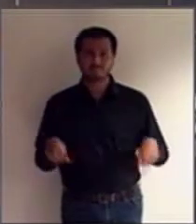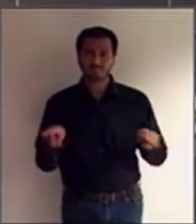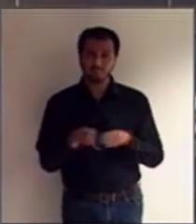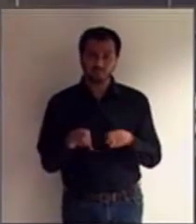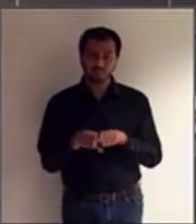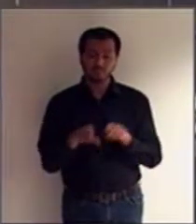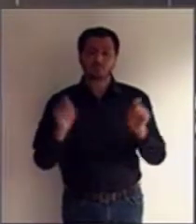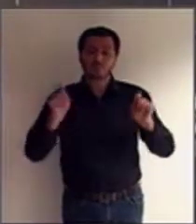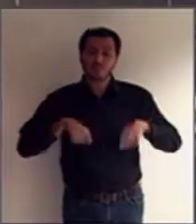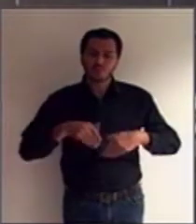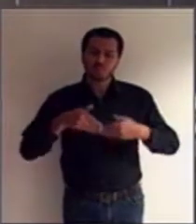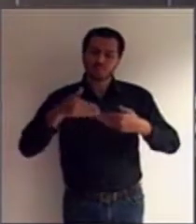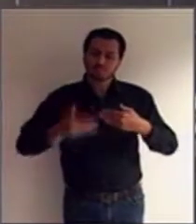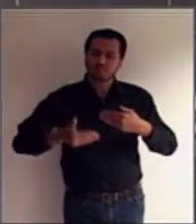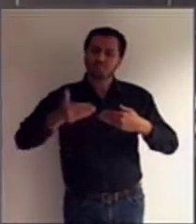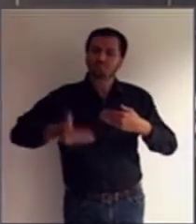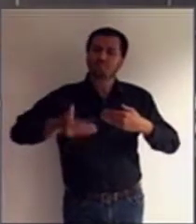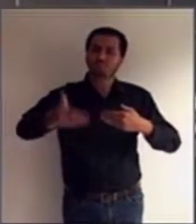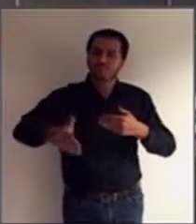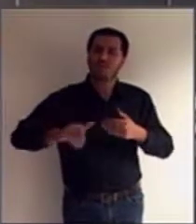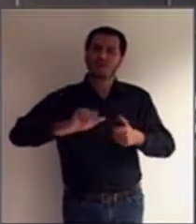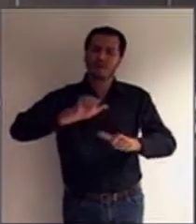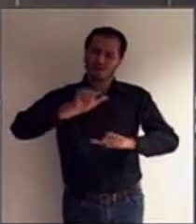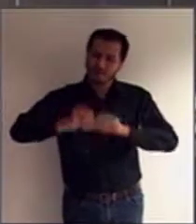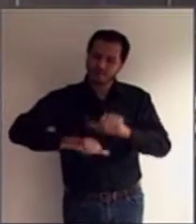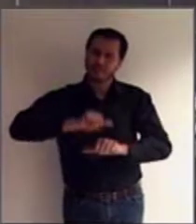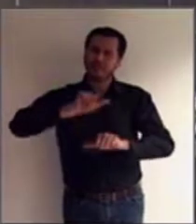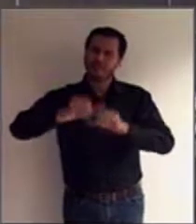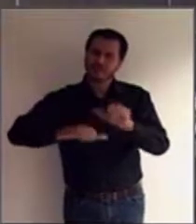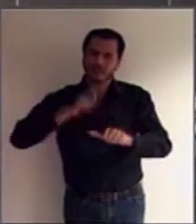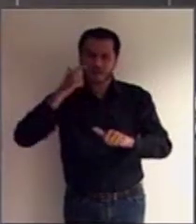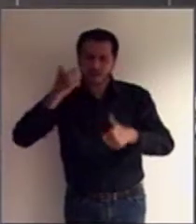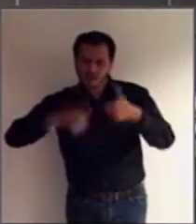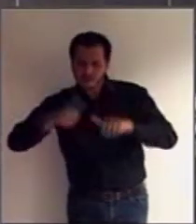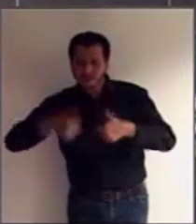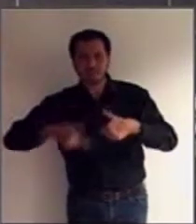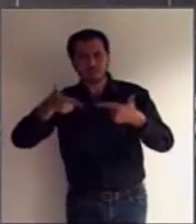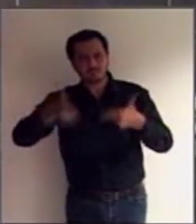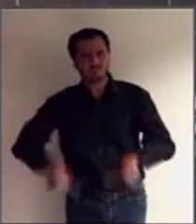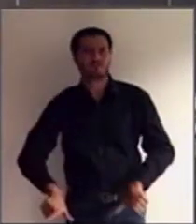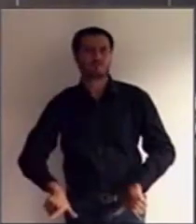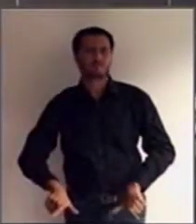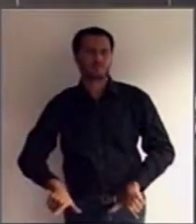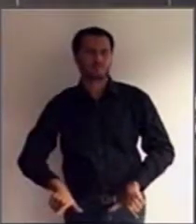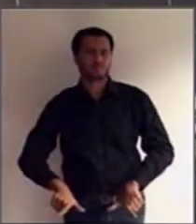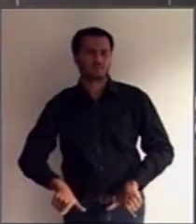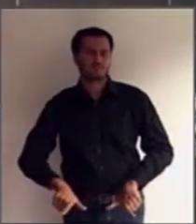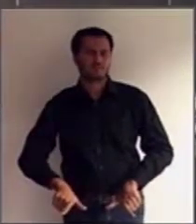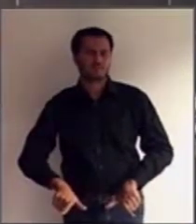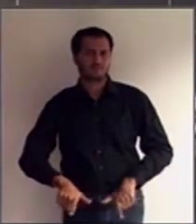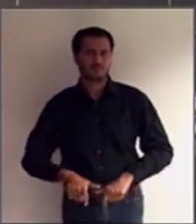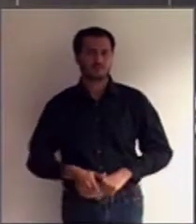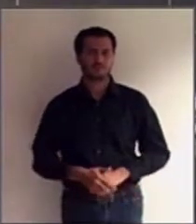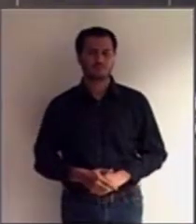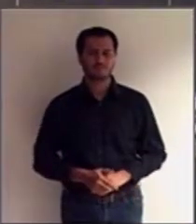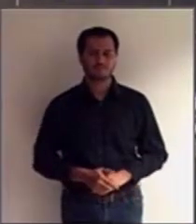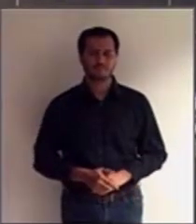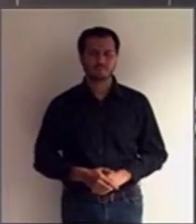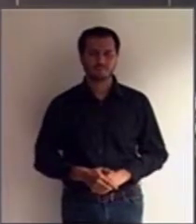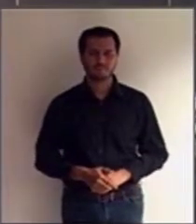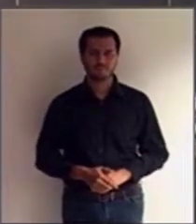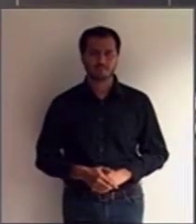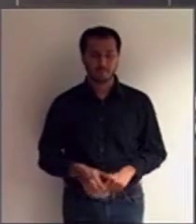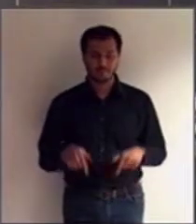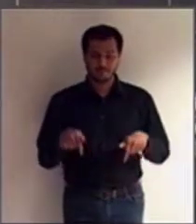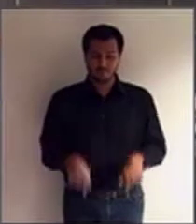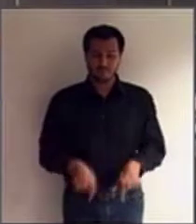à revisão regular por uma autoridade ou órgão judiciário competente, independente e imparcial. No